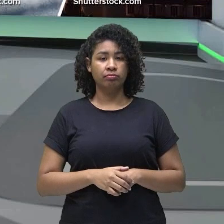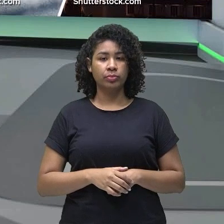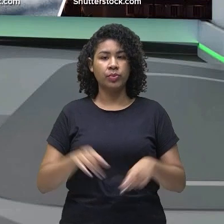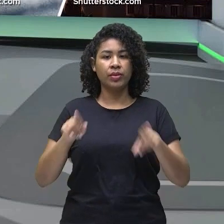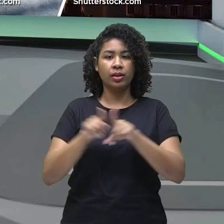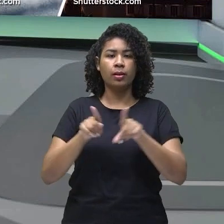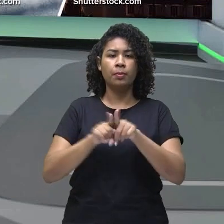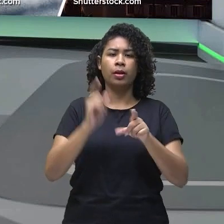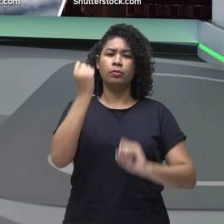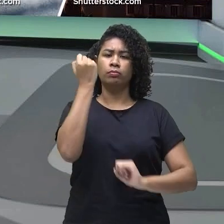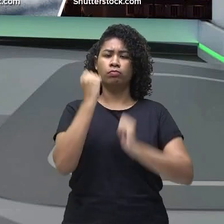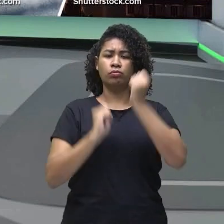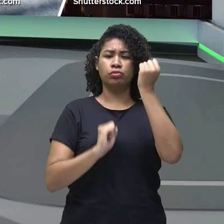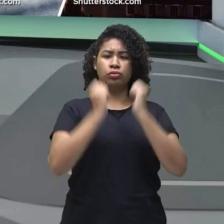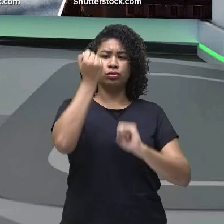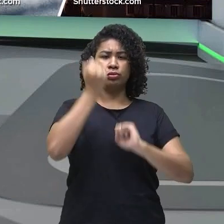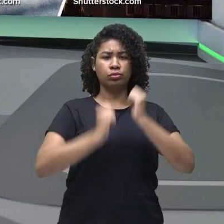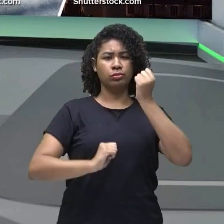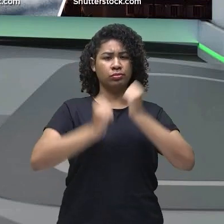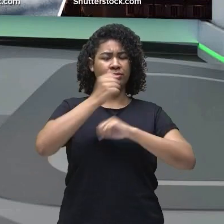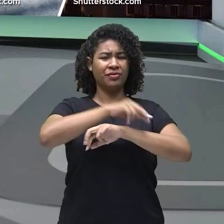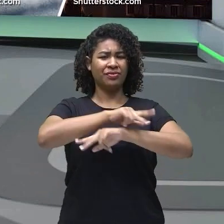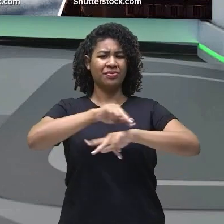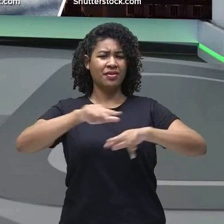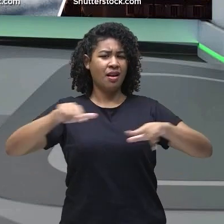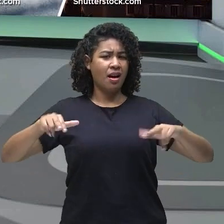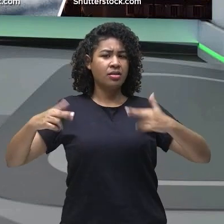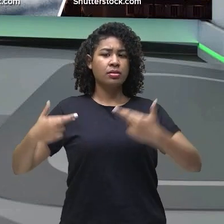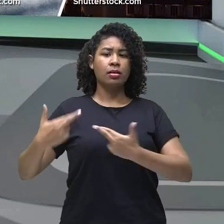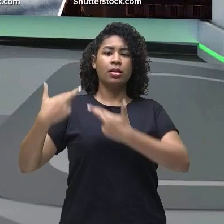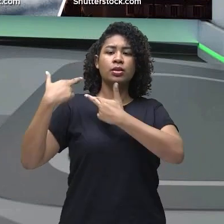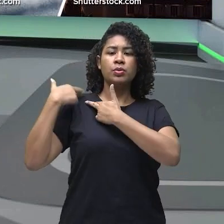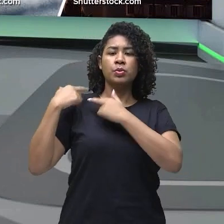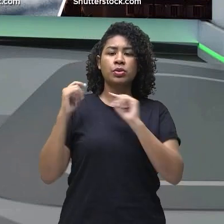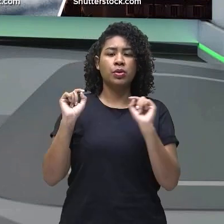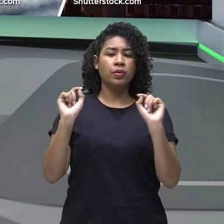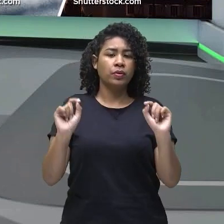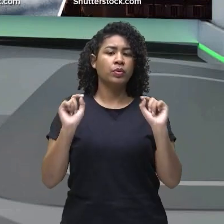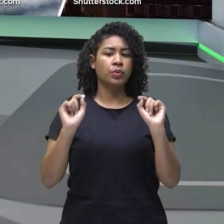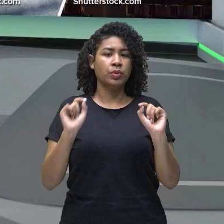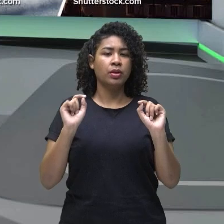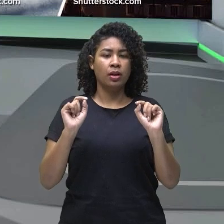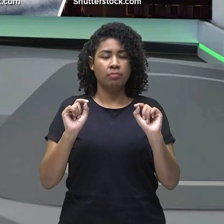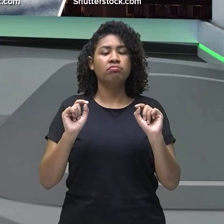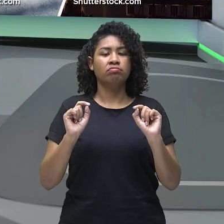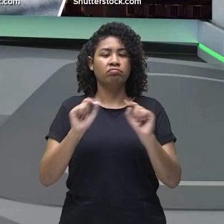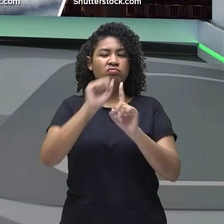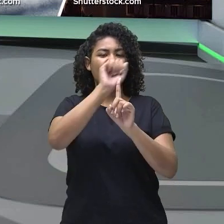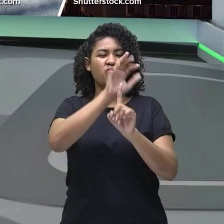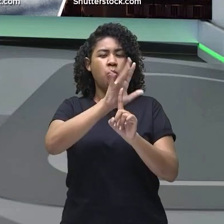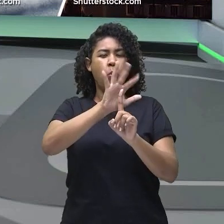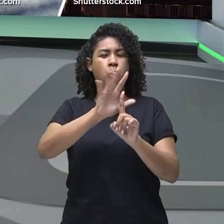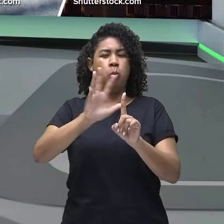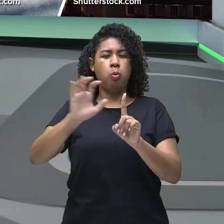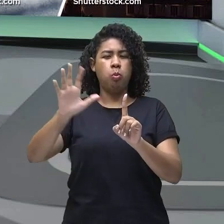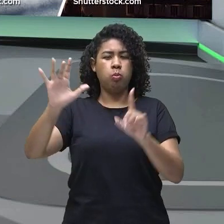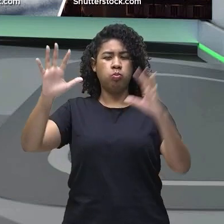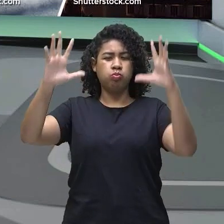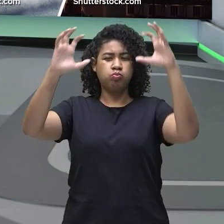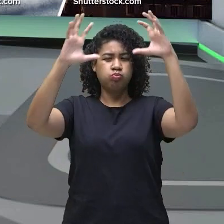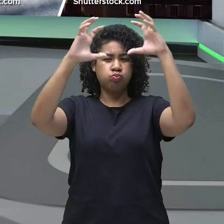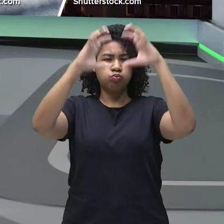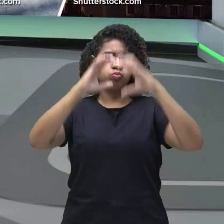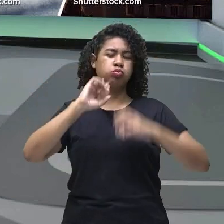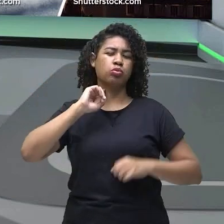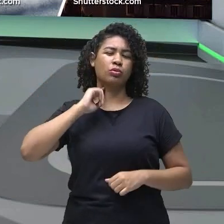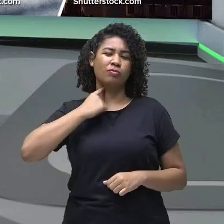atividades industriais que também são grandes responsáveis por jogar poluentes na atmosfera